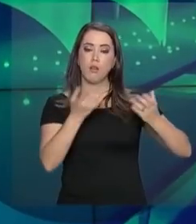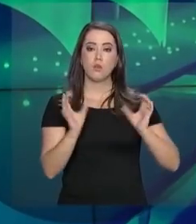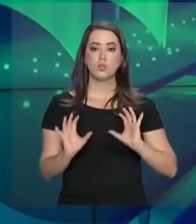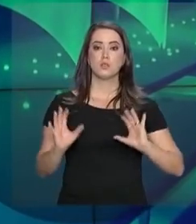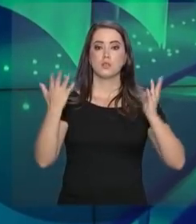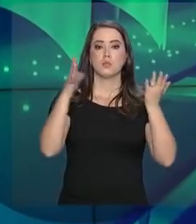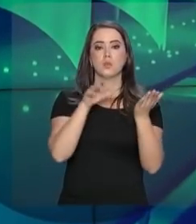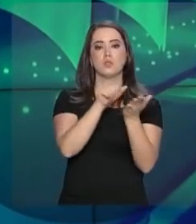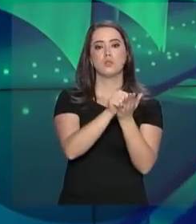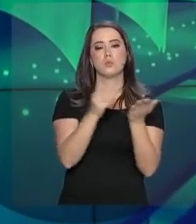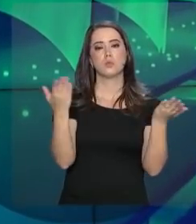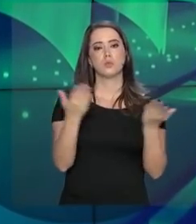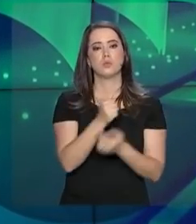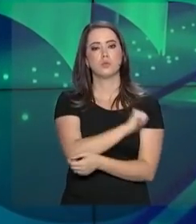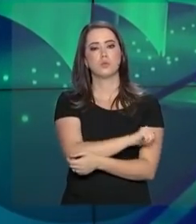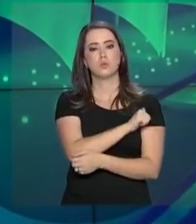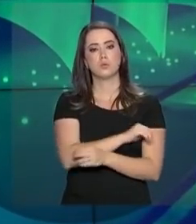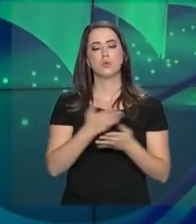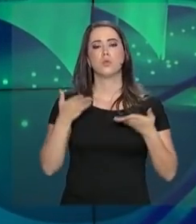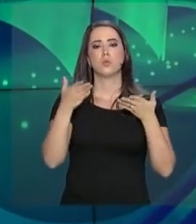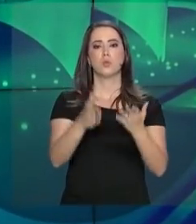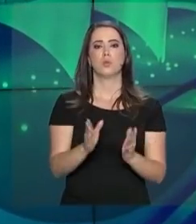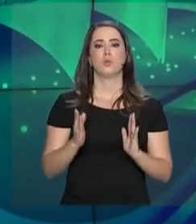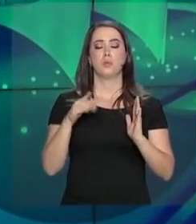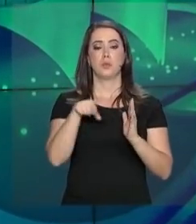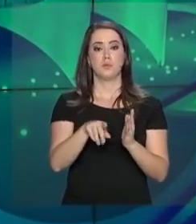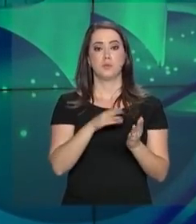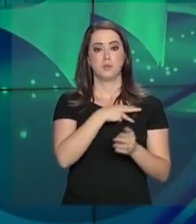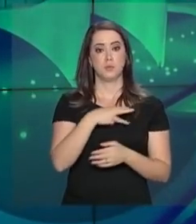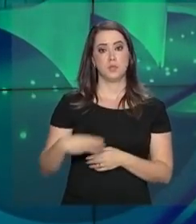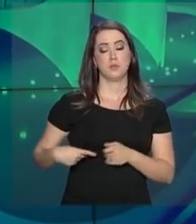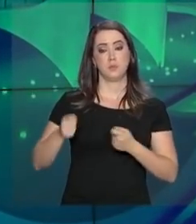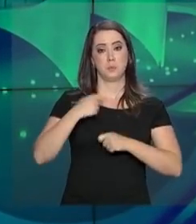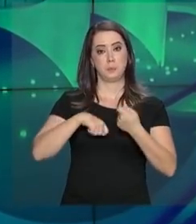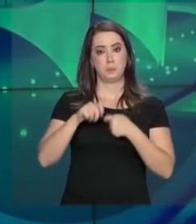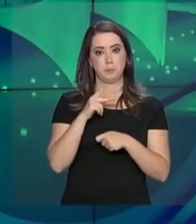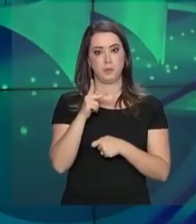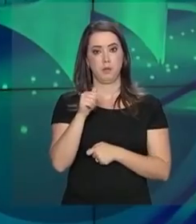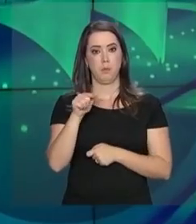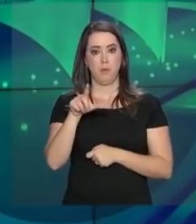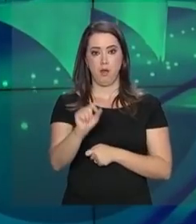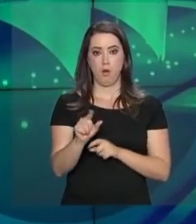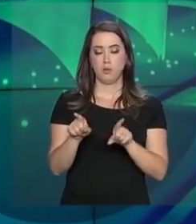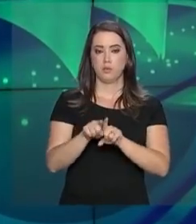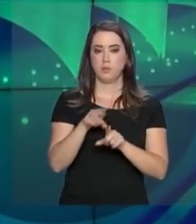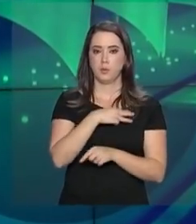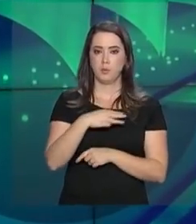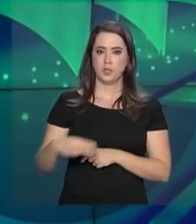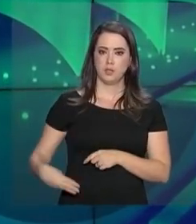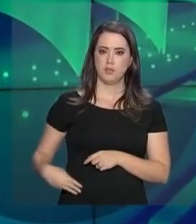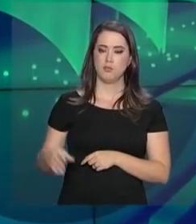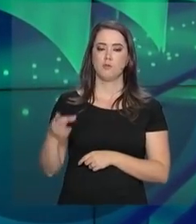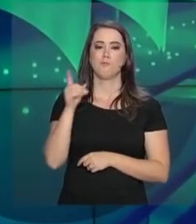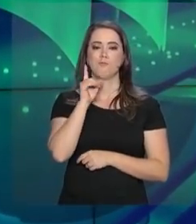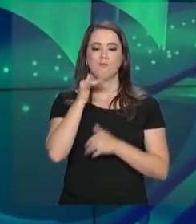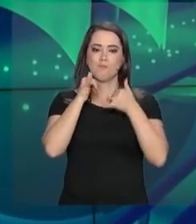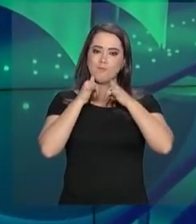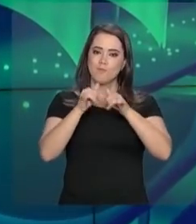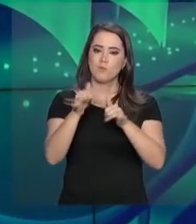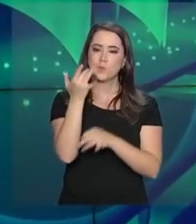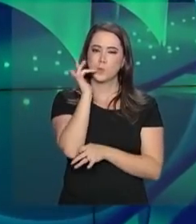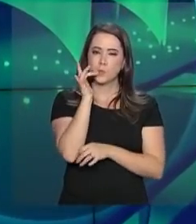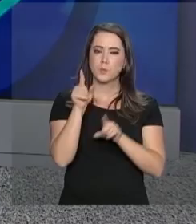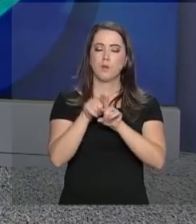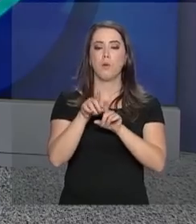hoje, no Rio de Janeiro, e contou com a participação do ministro da Economia, Paulo Guedes, e do ministro de Minas e Energia, Bento